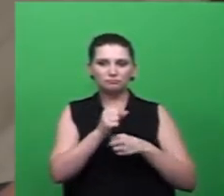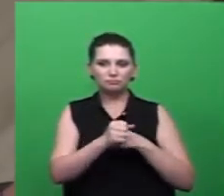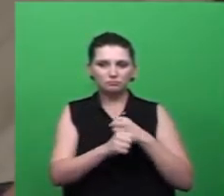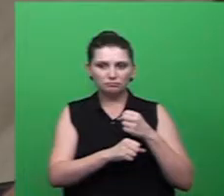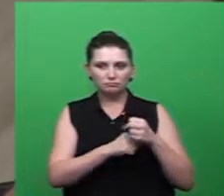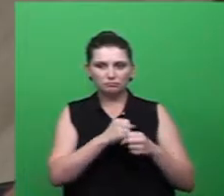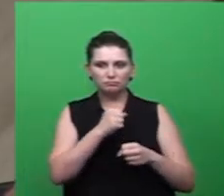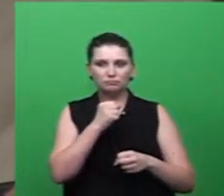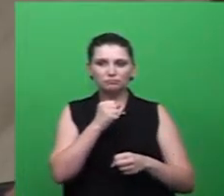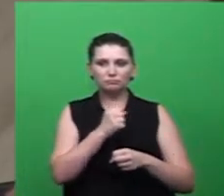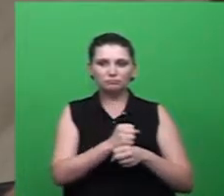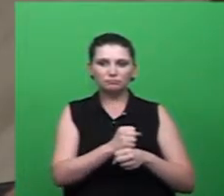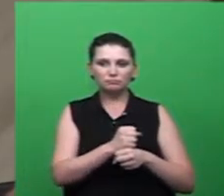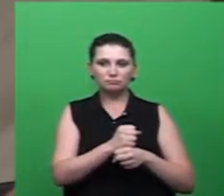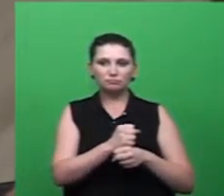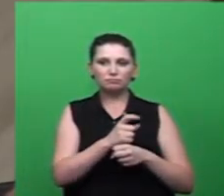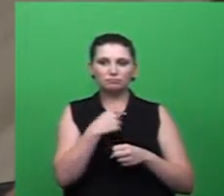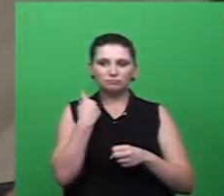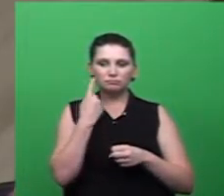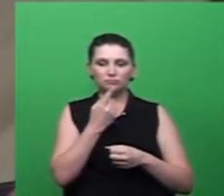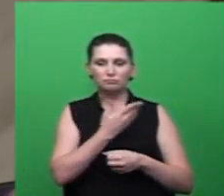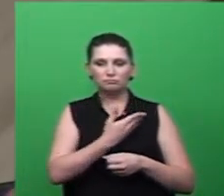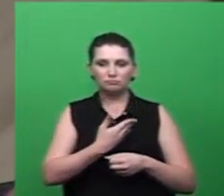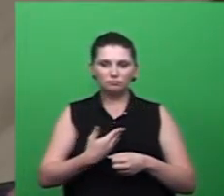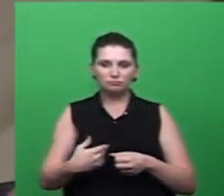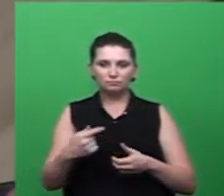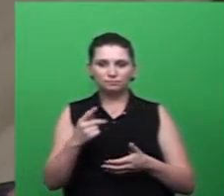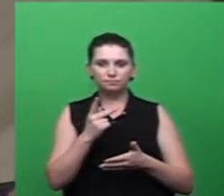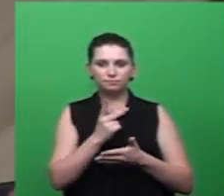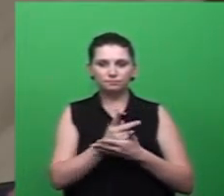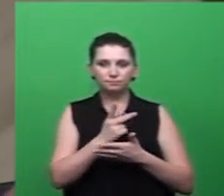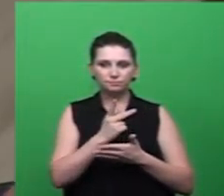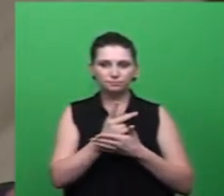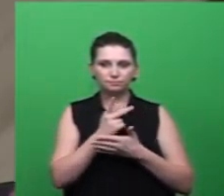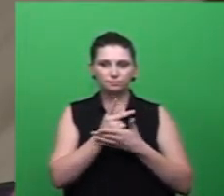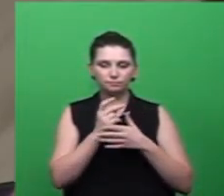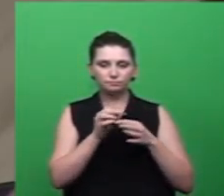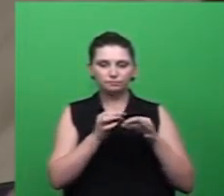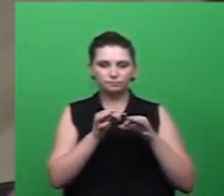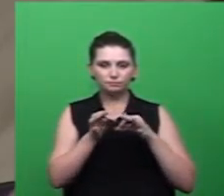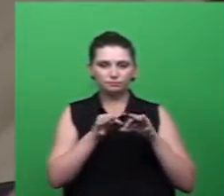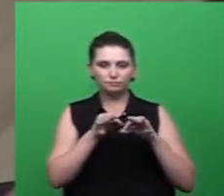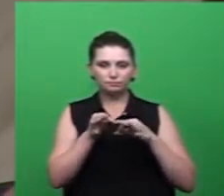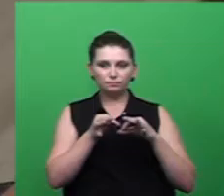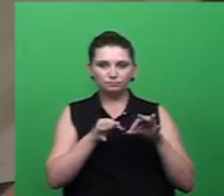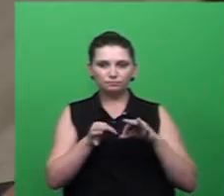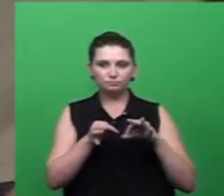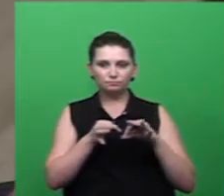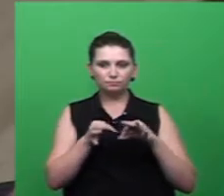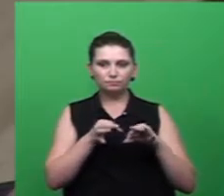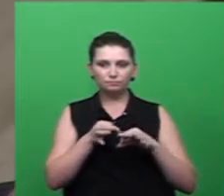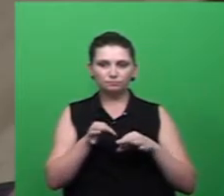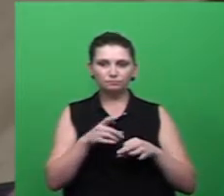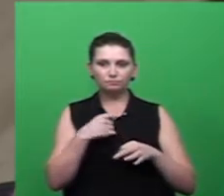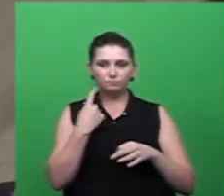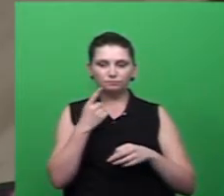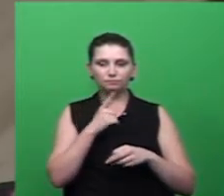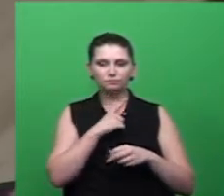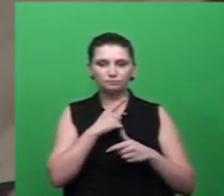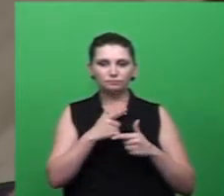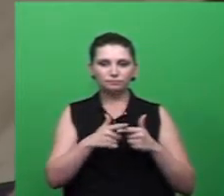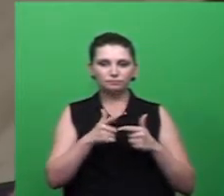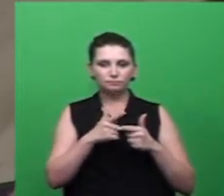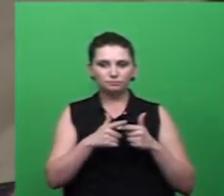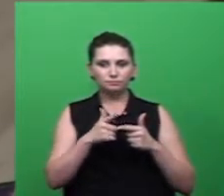as ações do governo têm sido constantes, em cima desses proprietários de